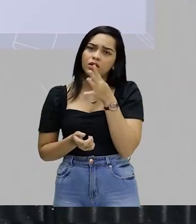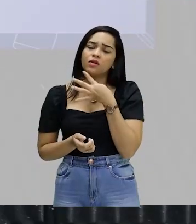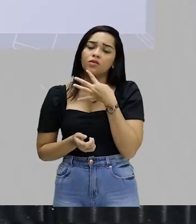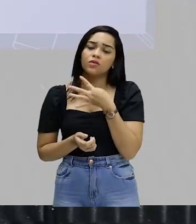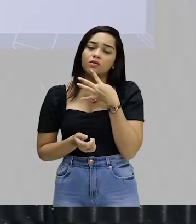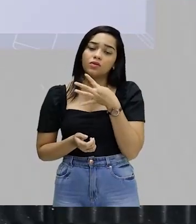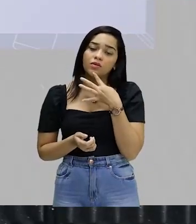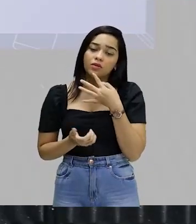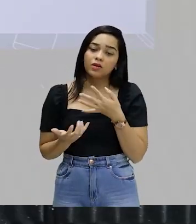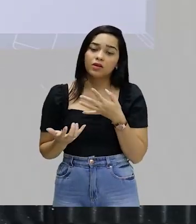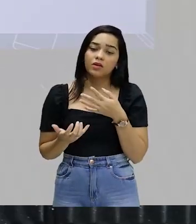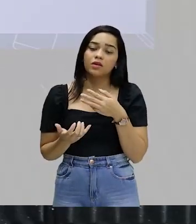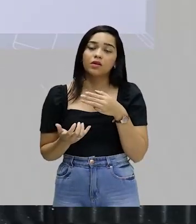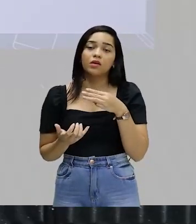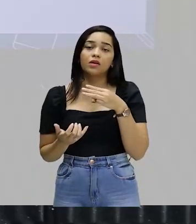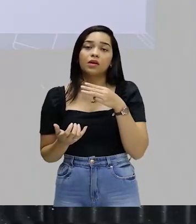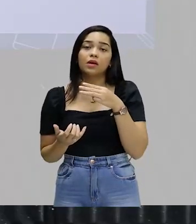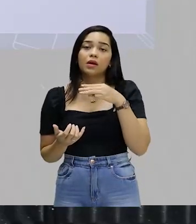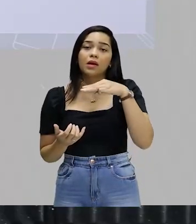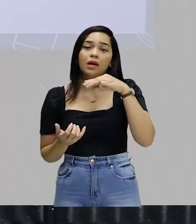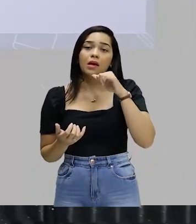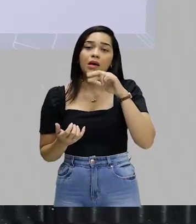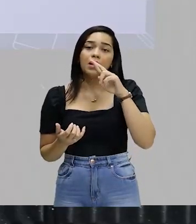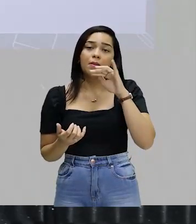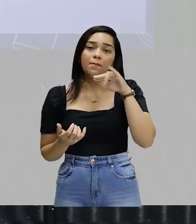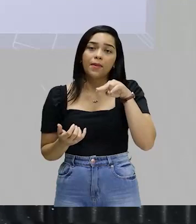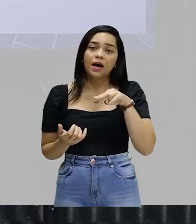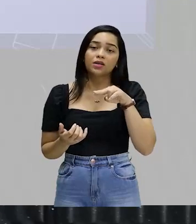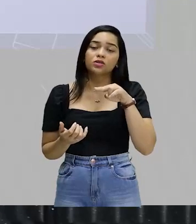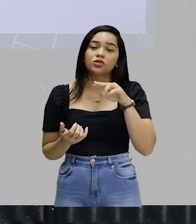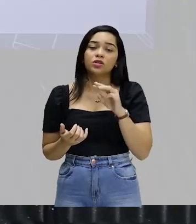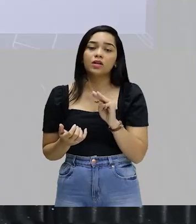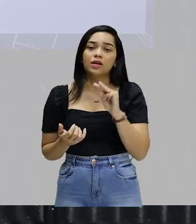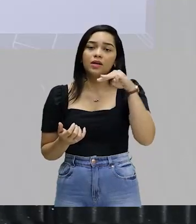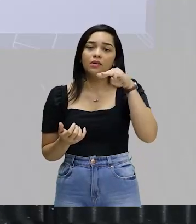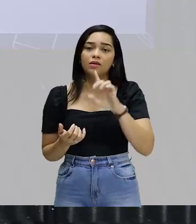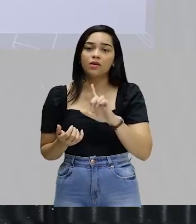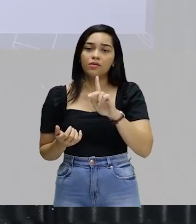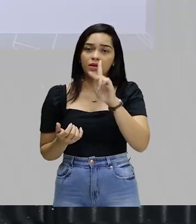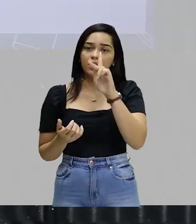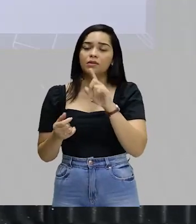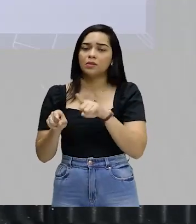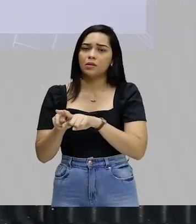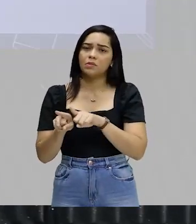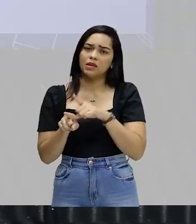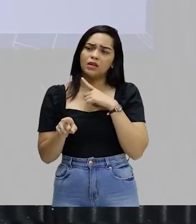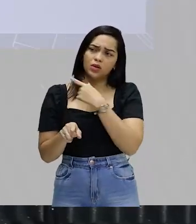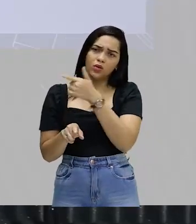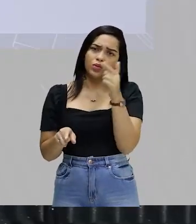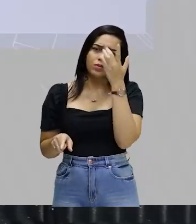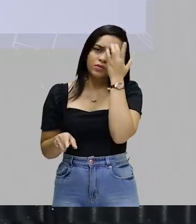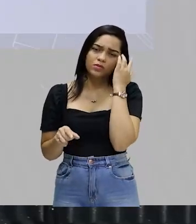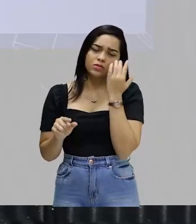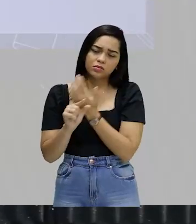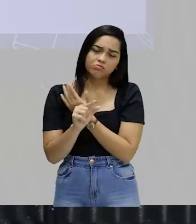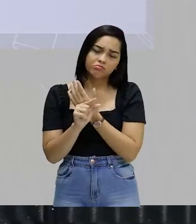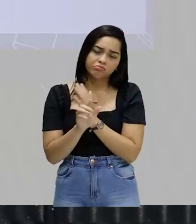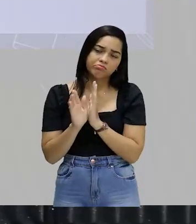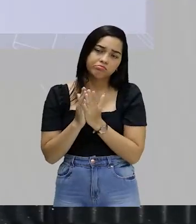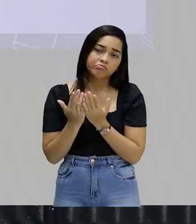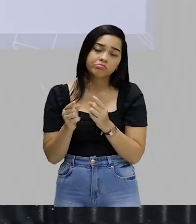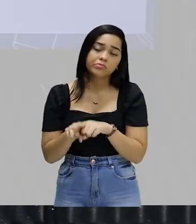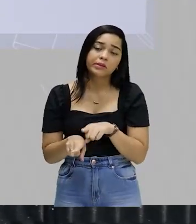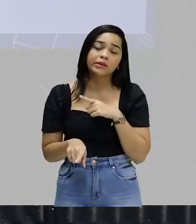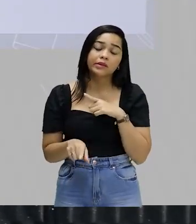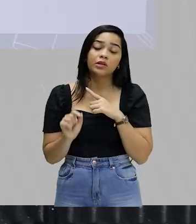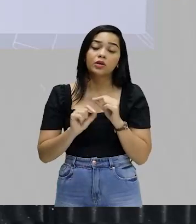ouvido falar, como Martin Luther King e Malcolm X. Aqui no Brasil a gente chama de Malcolm X também. Então, esse processo